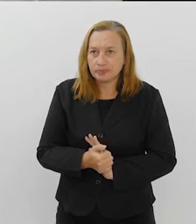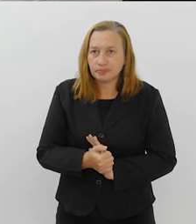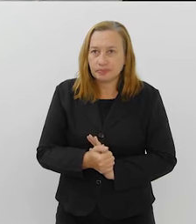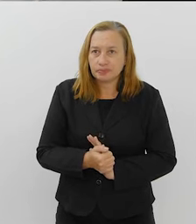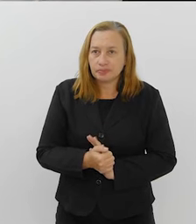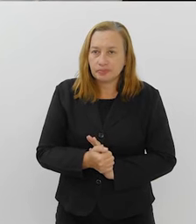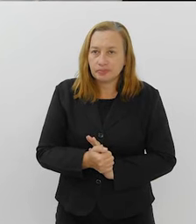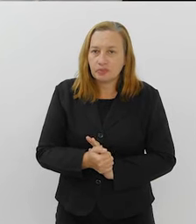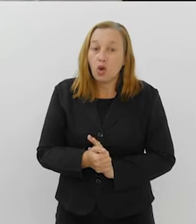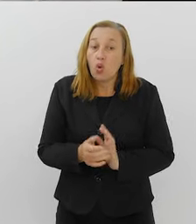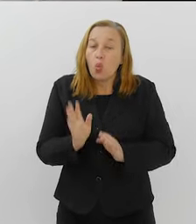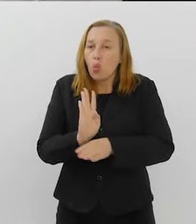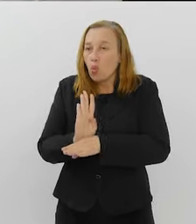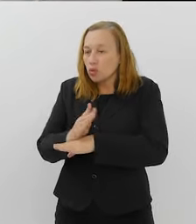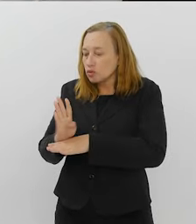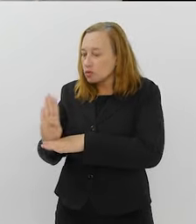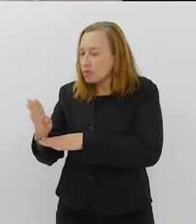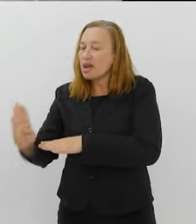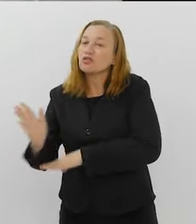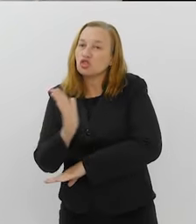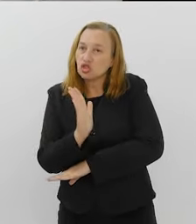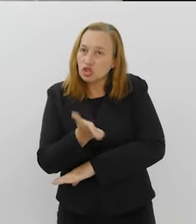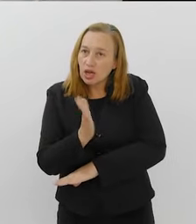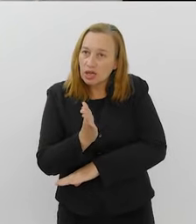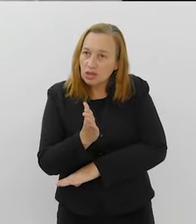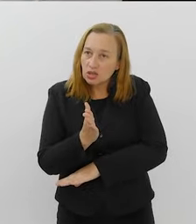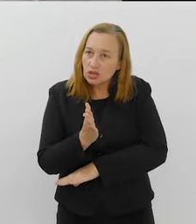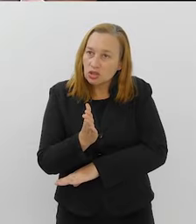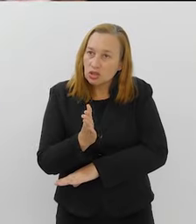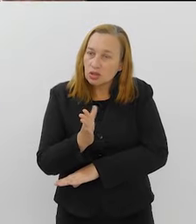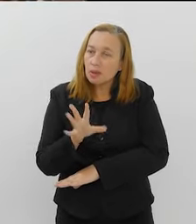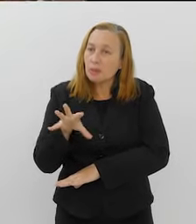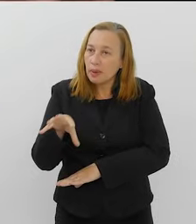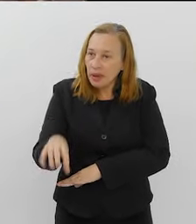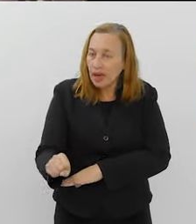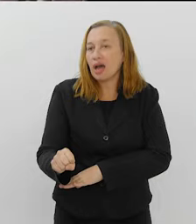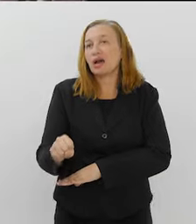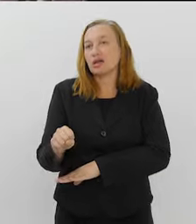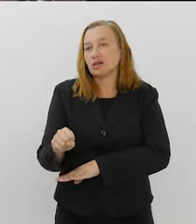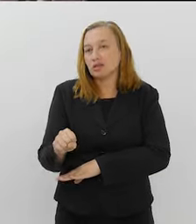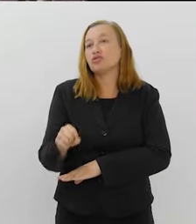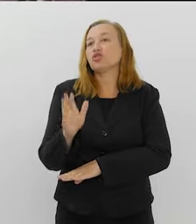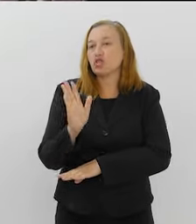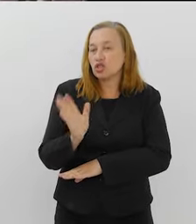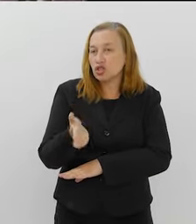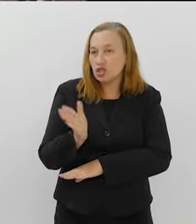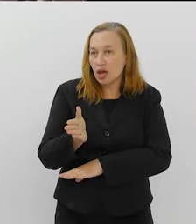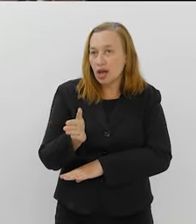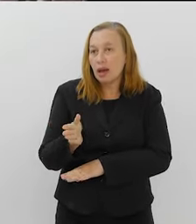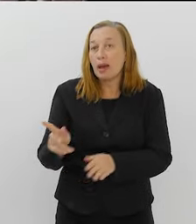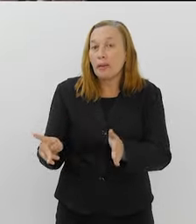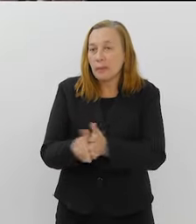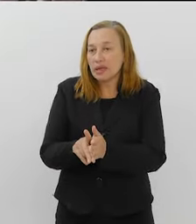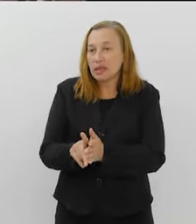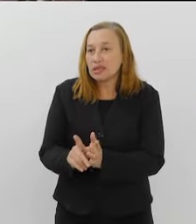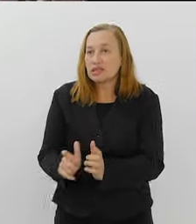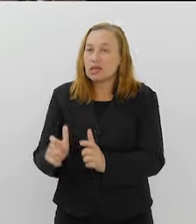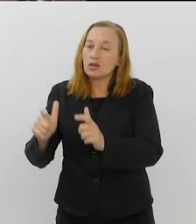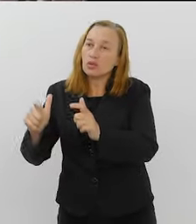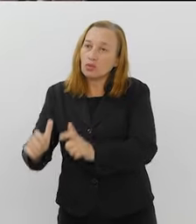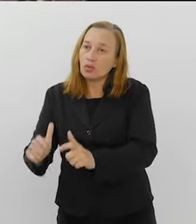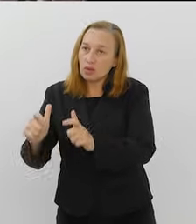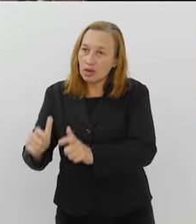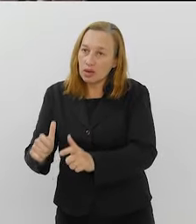O lugar dos tubarões é porque já haviam coletado os tubarões, já era dessa colônia de pescadores. Mas o